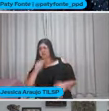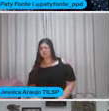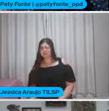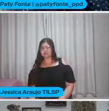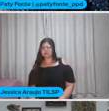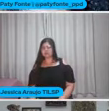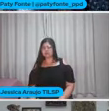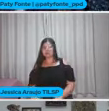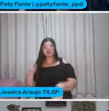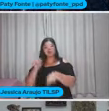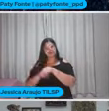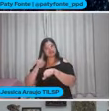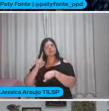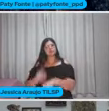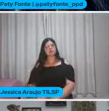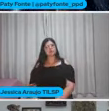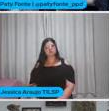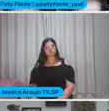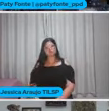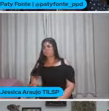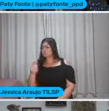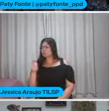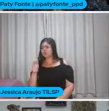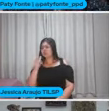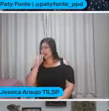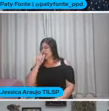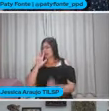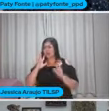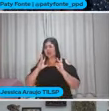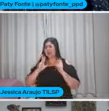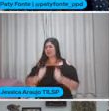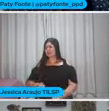Nesse momento Que não tem água limpa Para beber